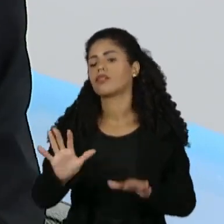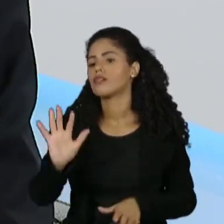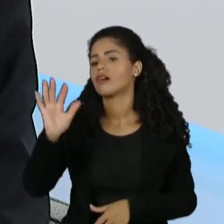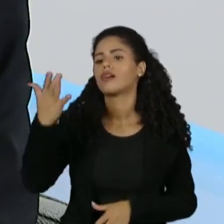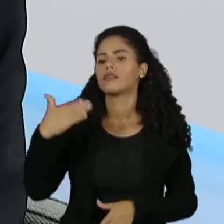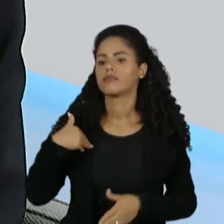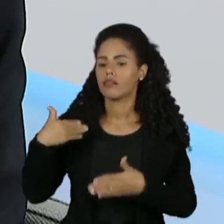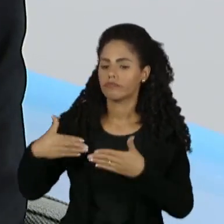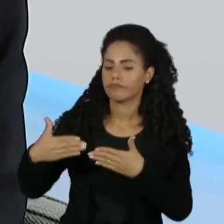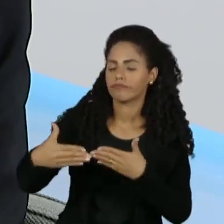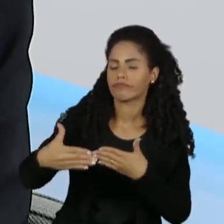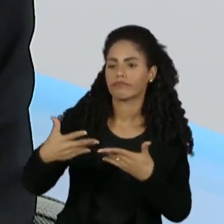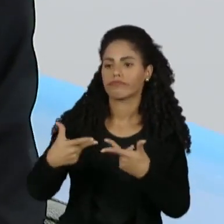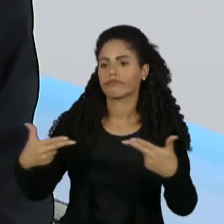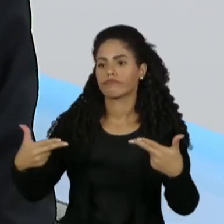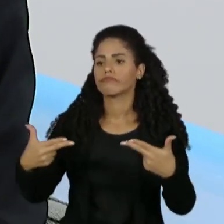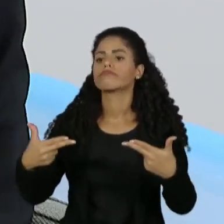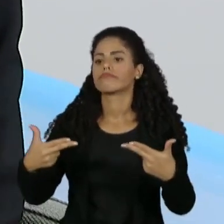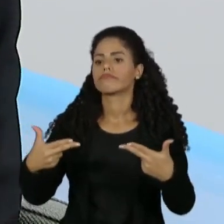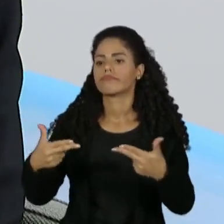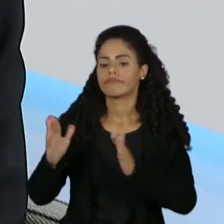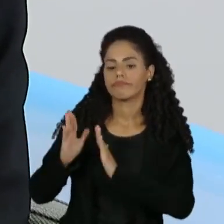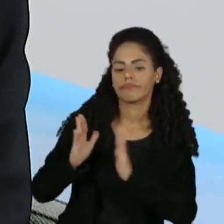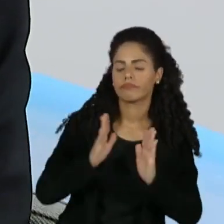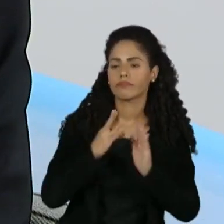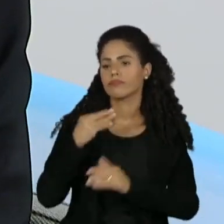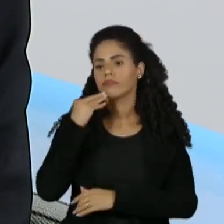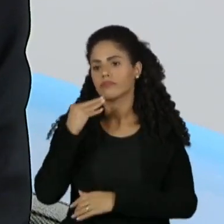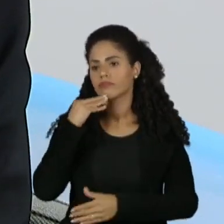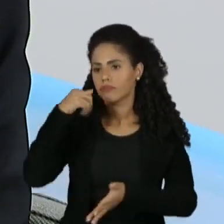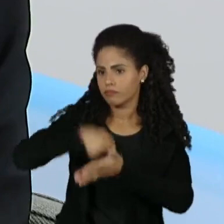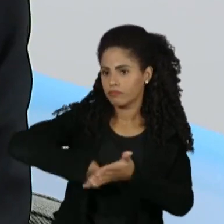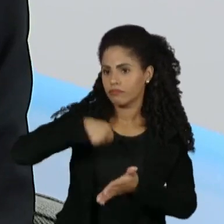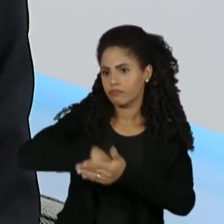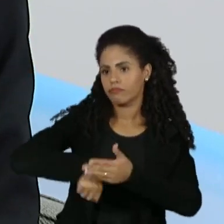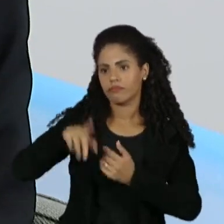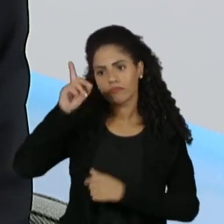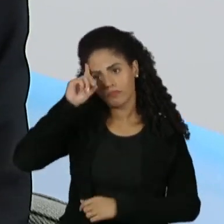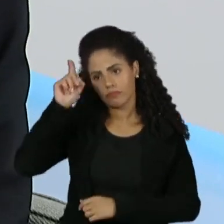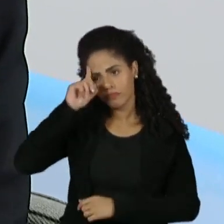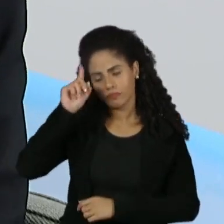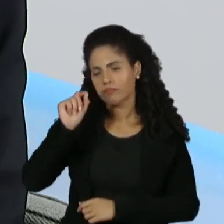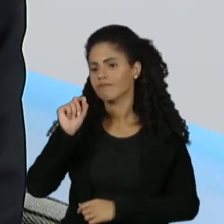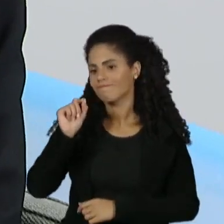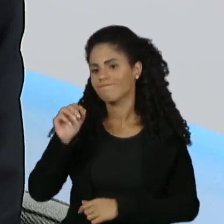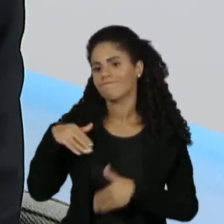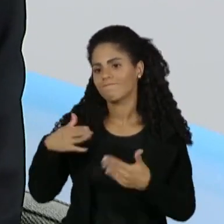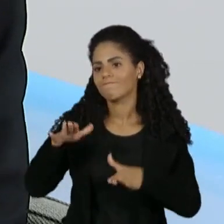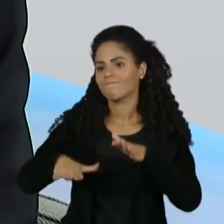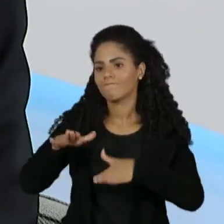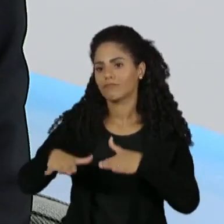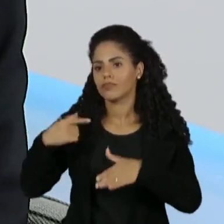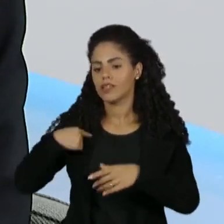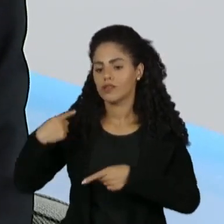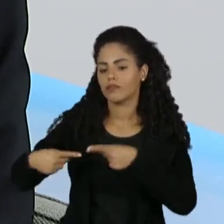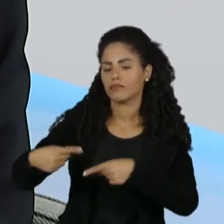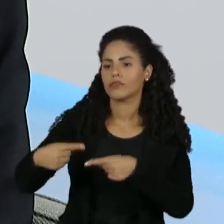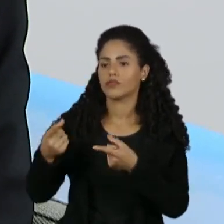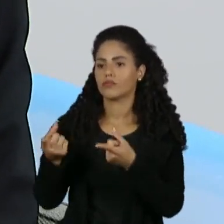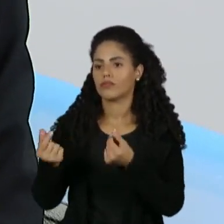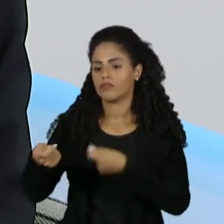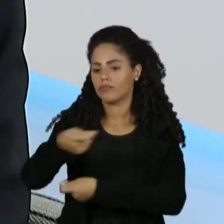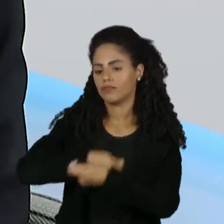vários modelos e vários enfrentamentos que nós devemos fazer e que passam desde uma rediscussão sobre